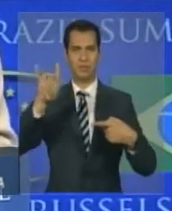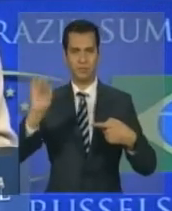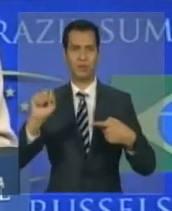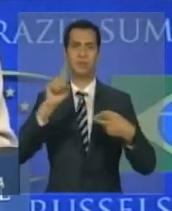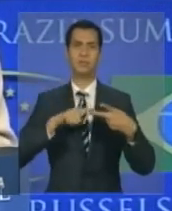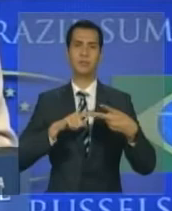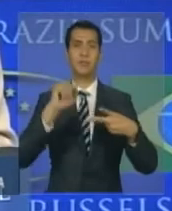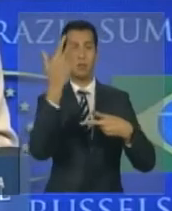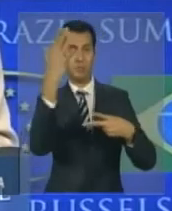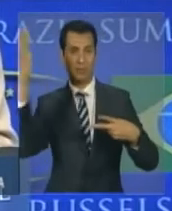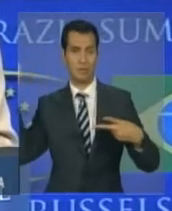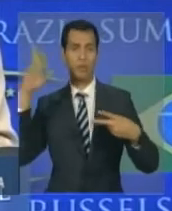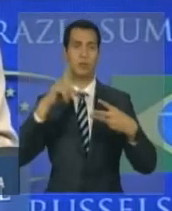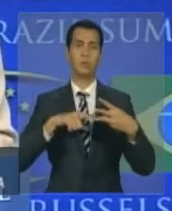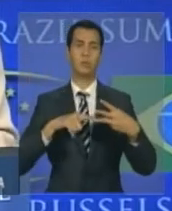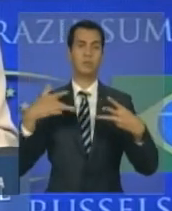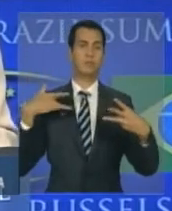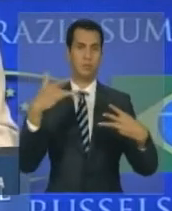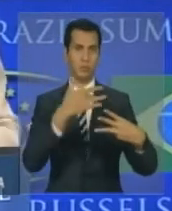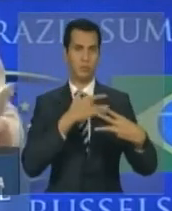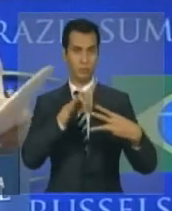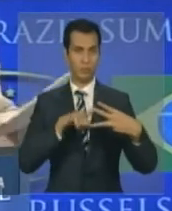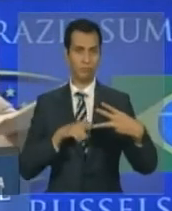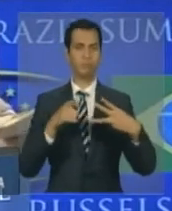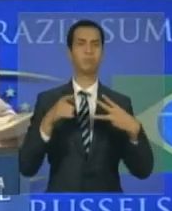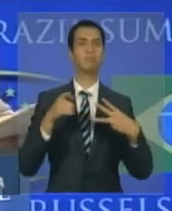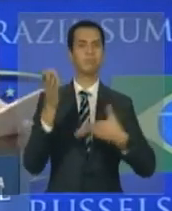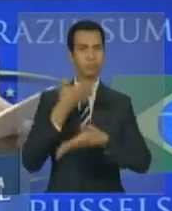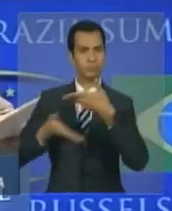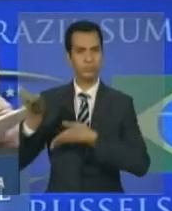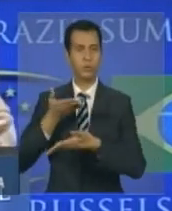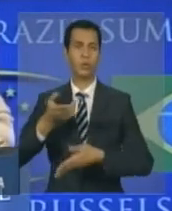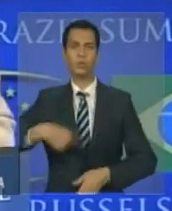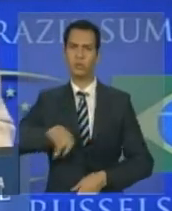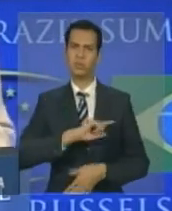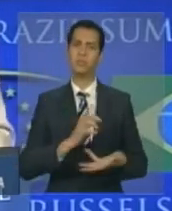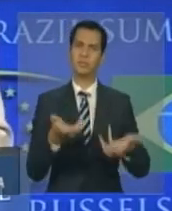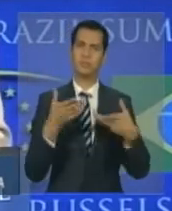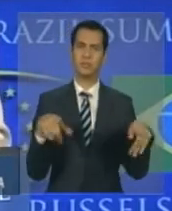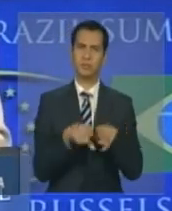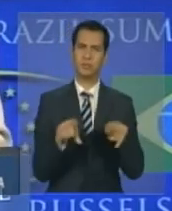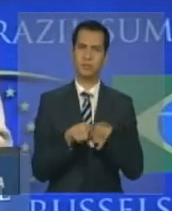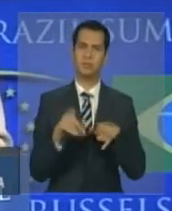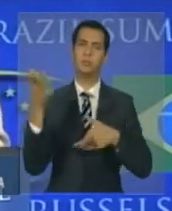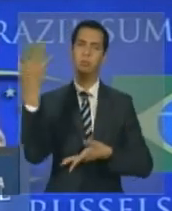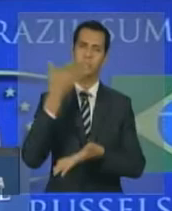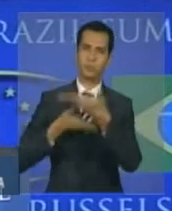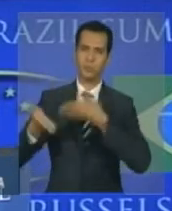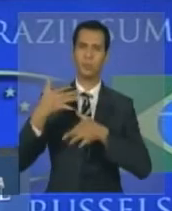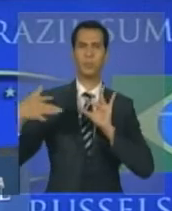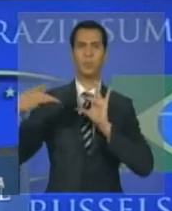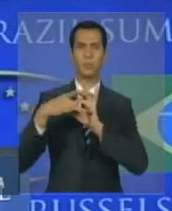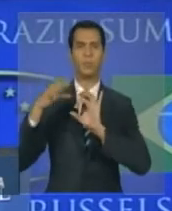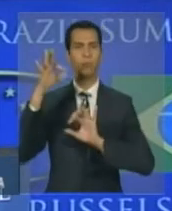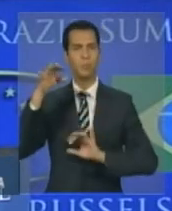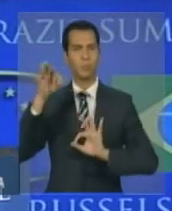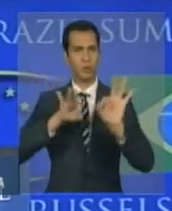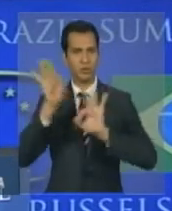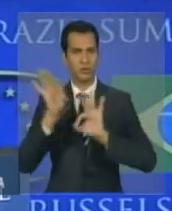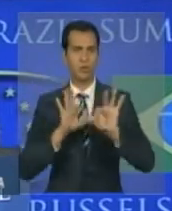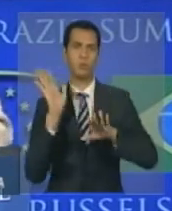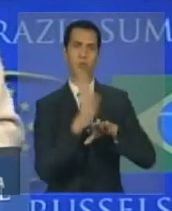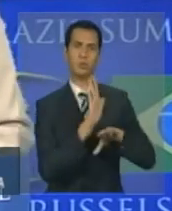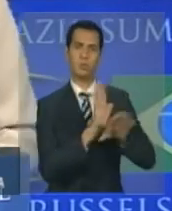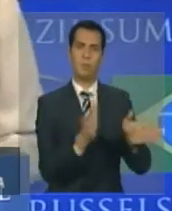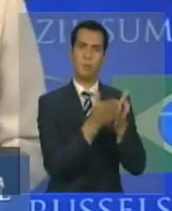Queremos fortalecer uma aliança engajada em projetos de combate estrutural à pobreza na América Latina e na África. Por